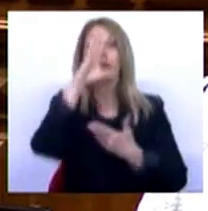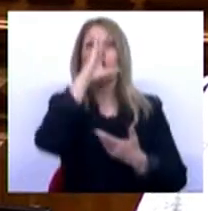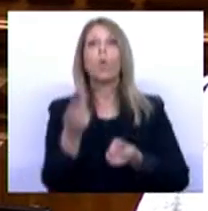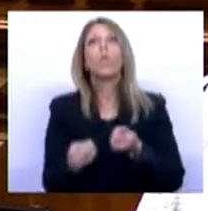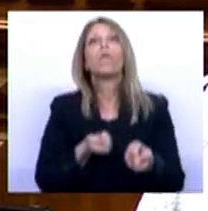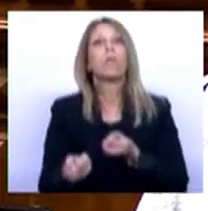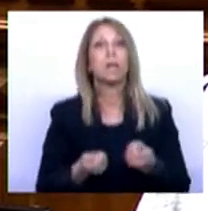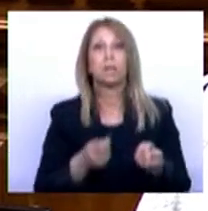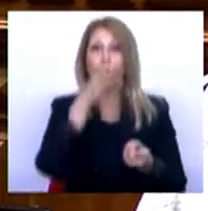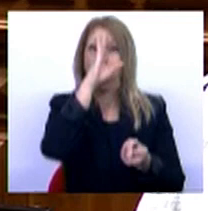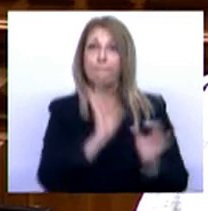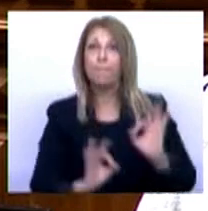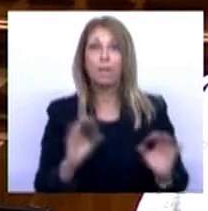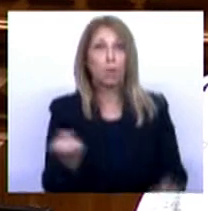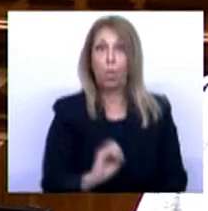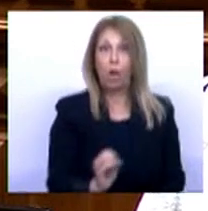Srs. Deputados,